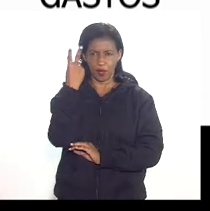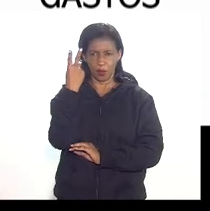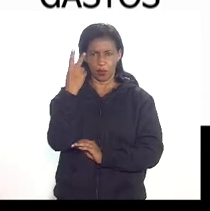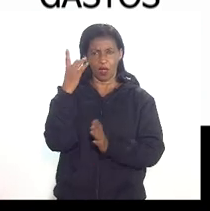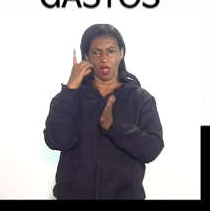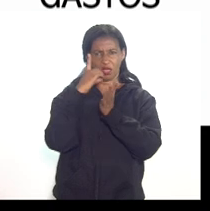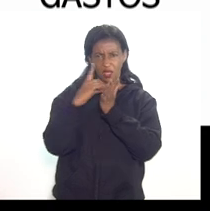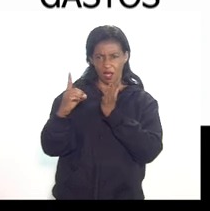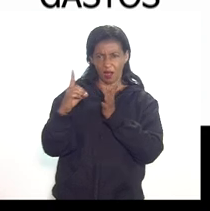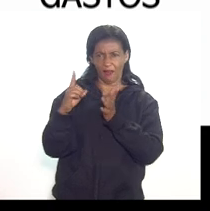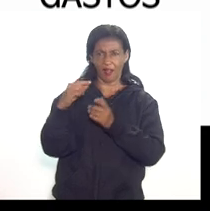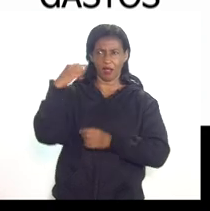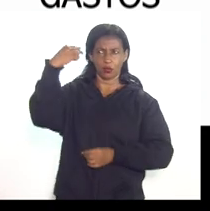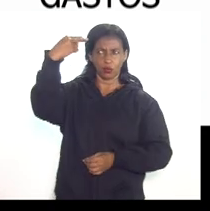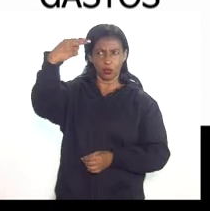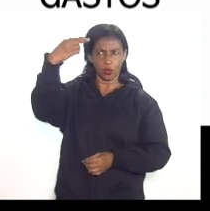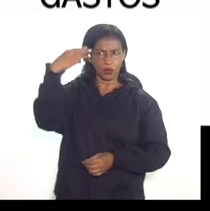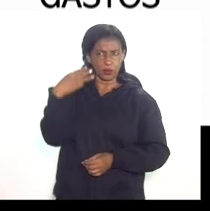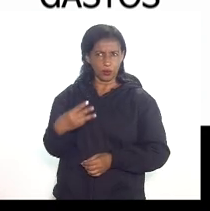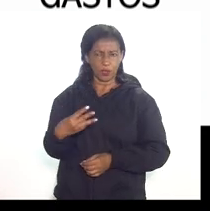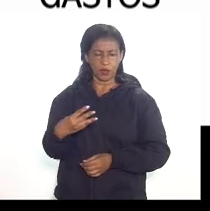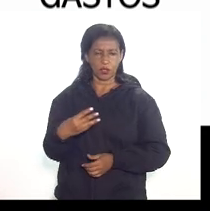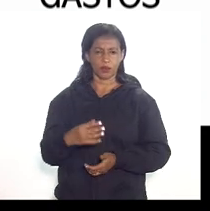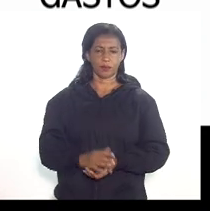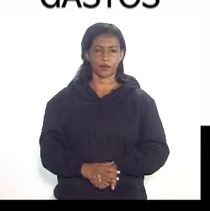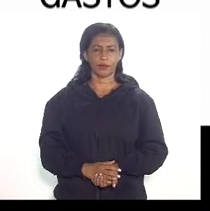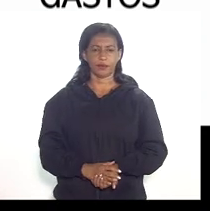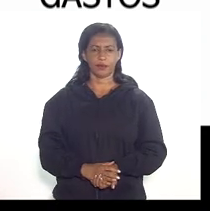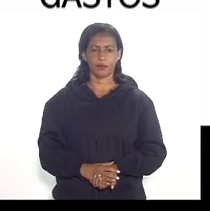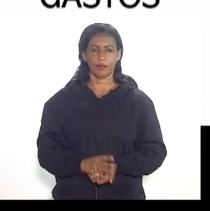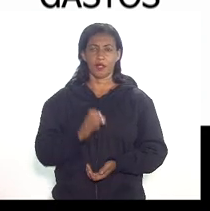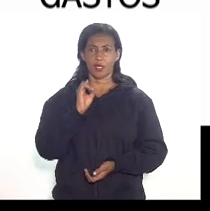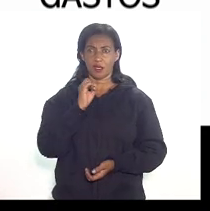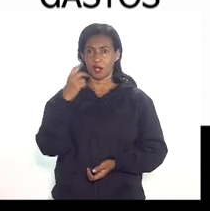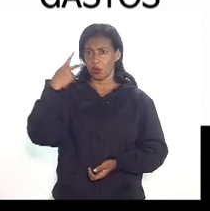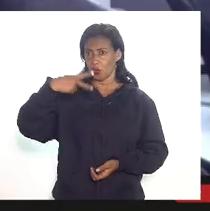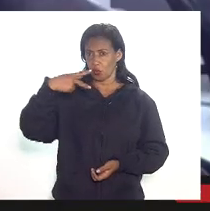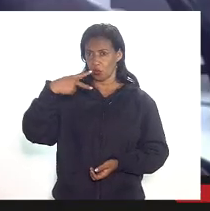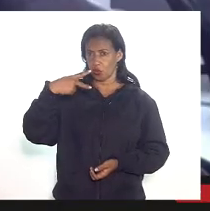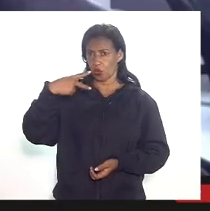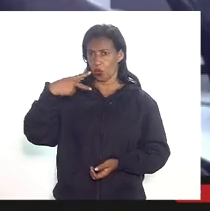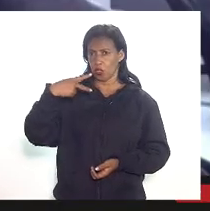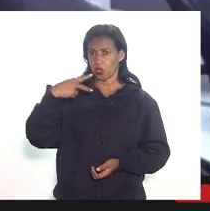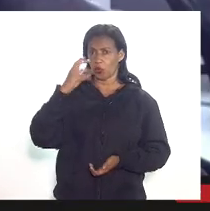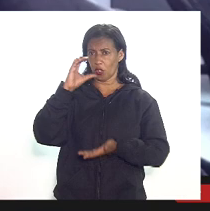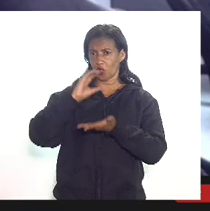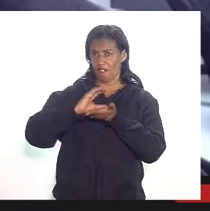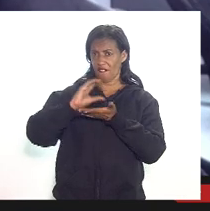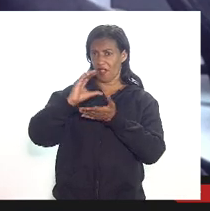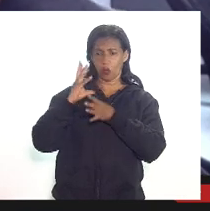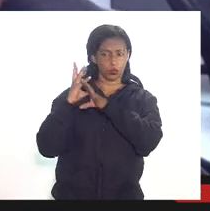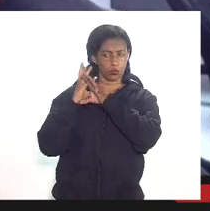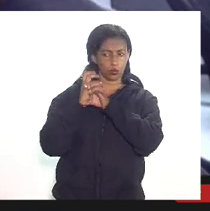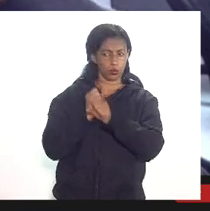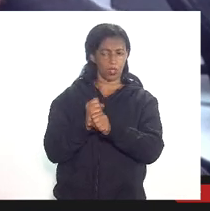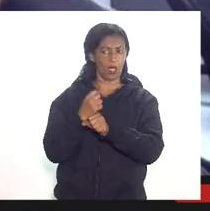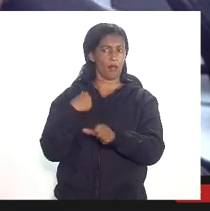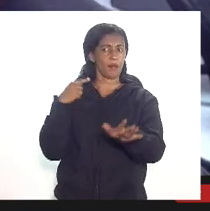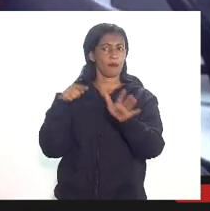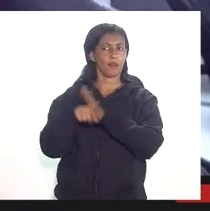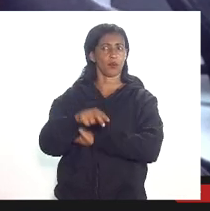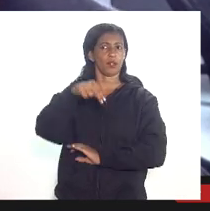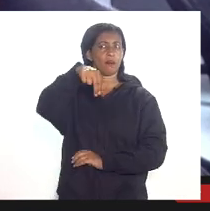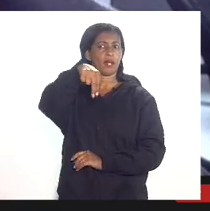declarados tanto no anexo 2 e anexo 3 se tais anexos apenas retratam os valores cheios e a minha pergunta para a ANP